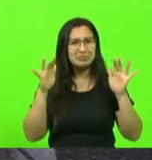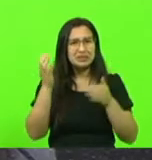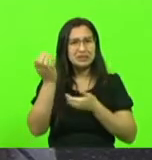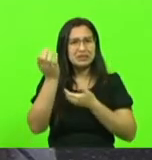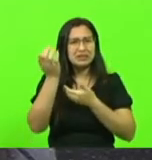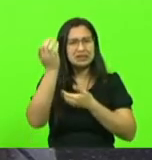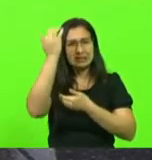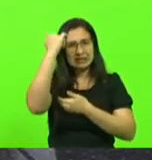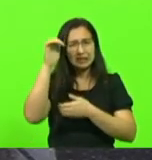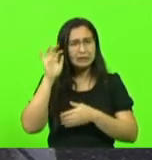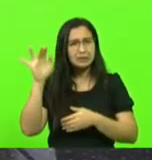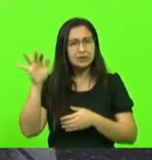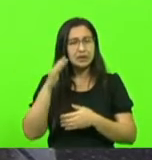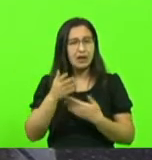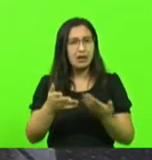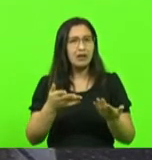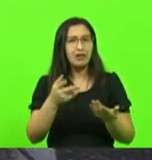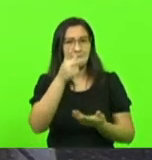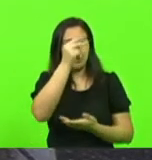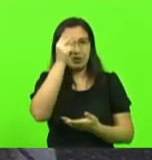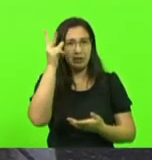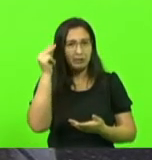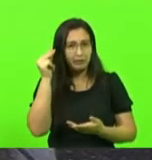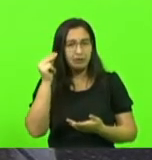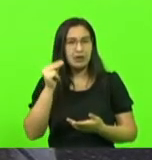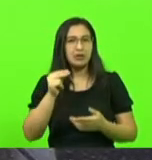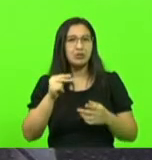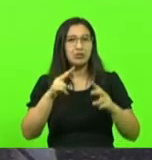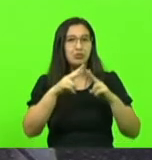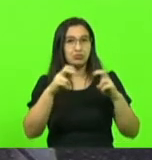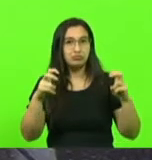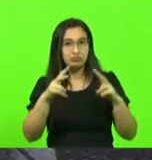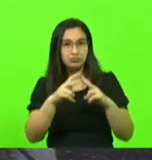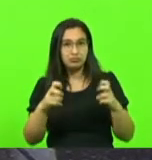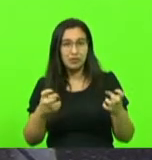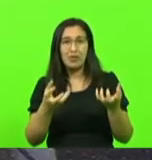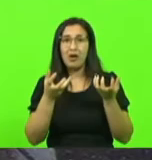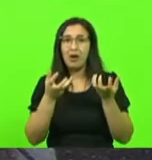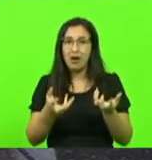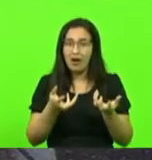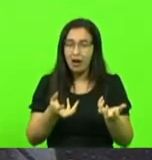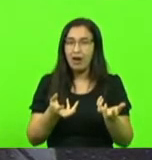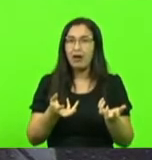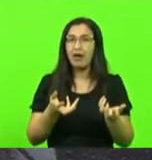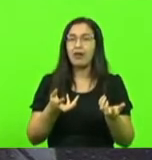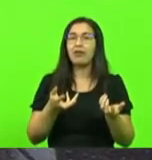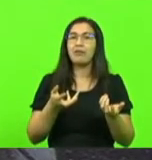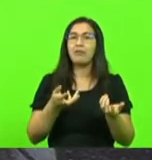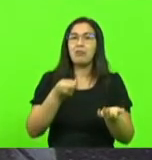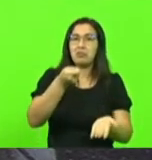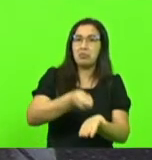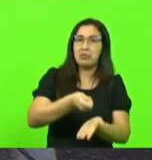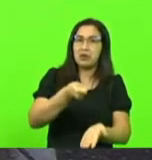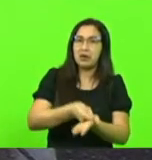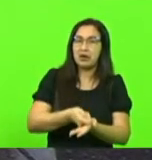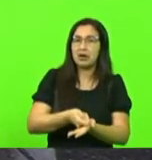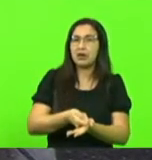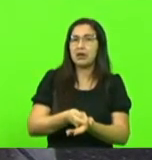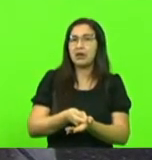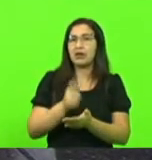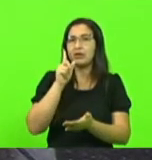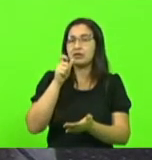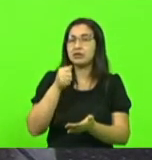exemplo, o de Florianópolis, que insistem em adotar medidas como o passaporte